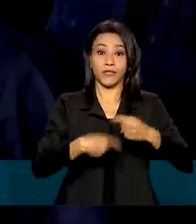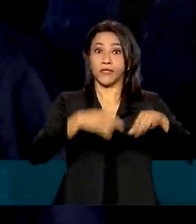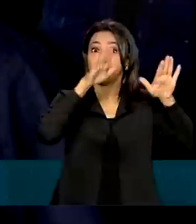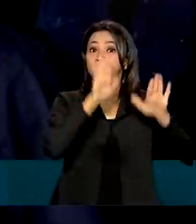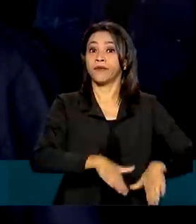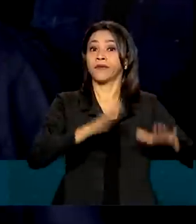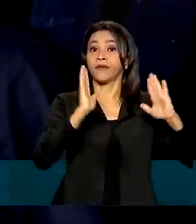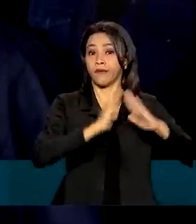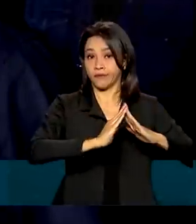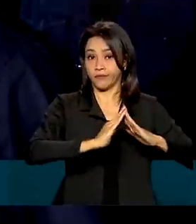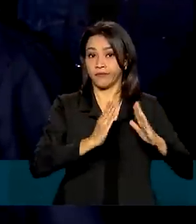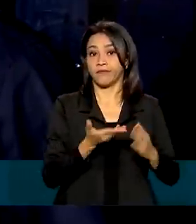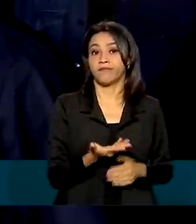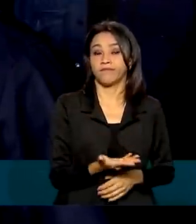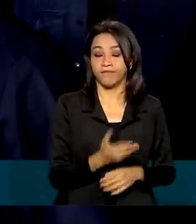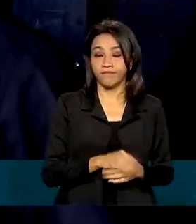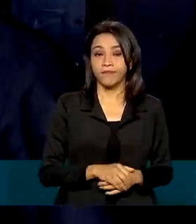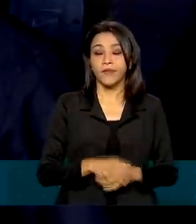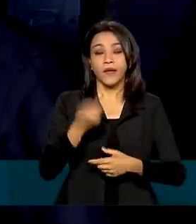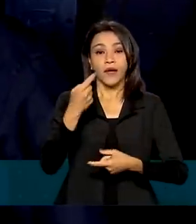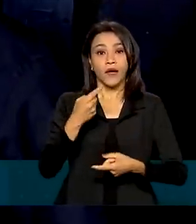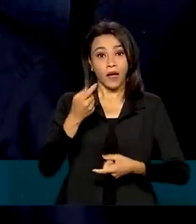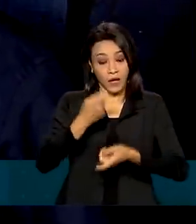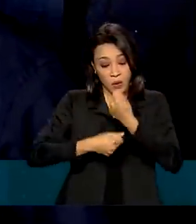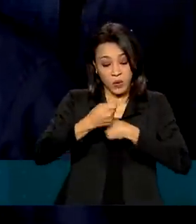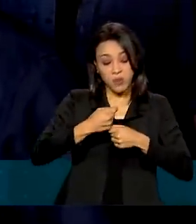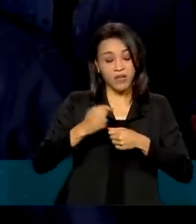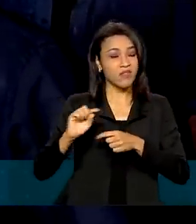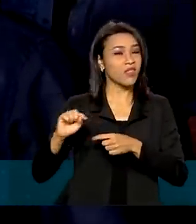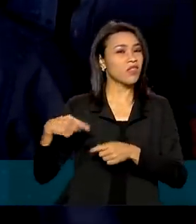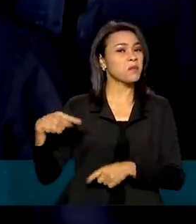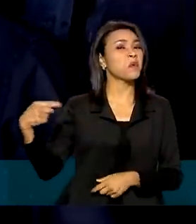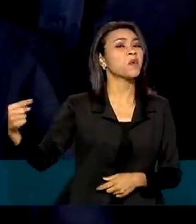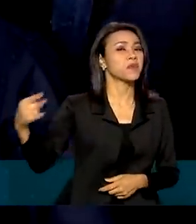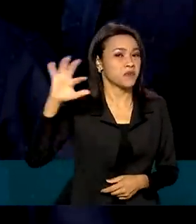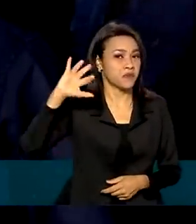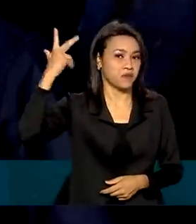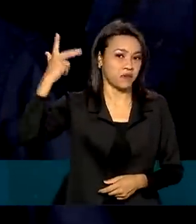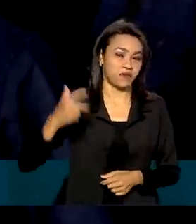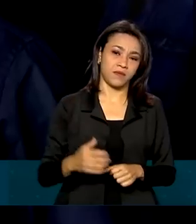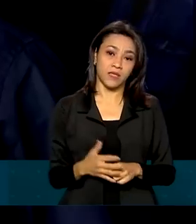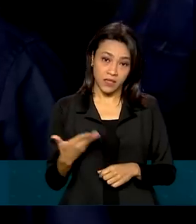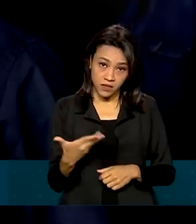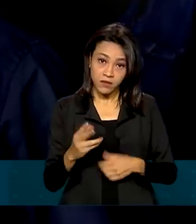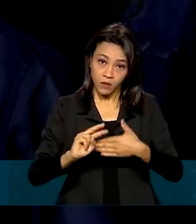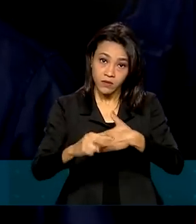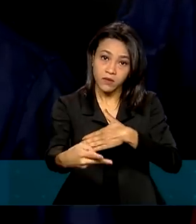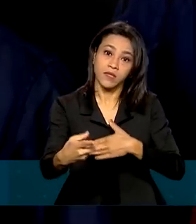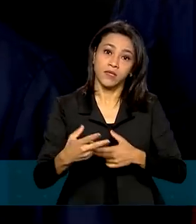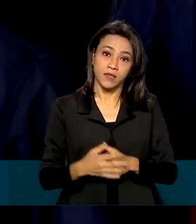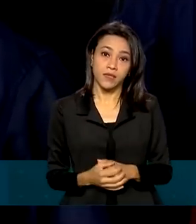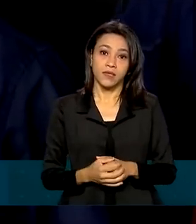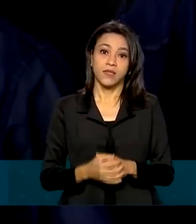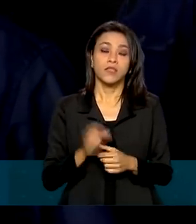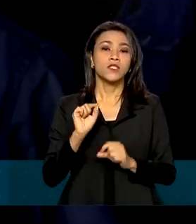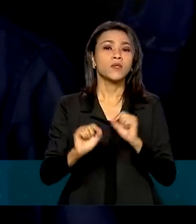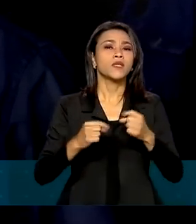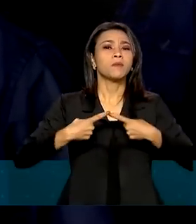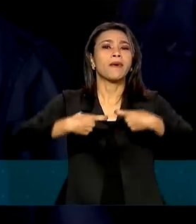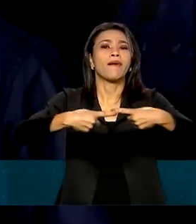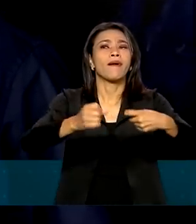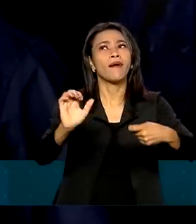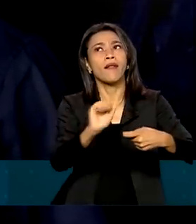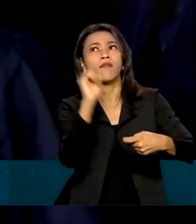casa, a economia te vê depois. É consequência de uma guerra lá fora,